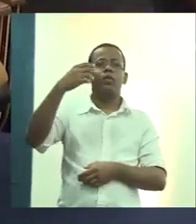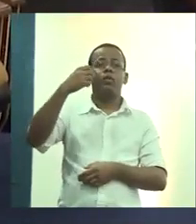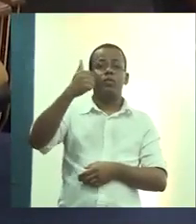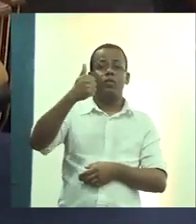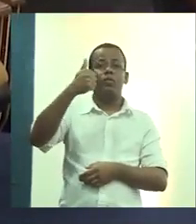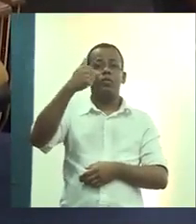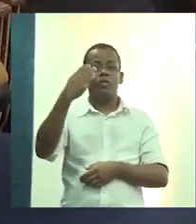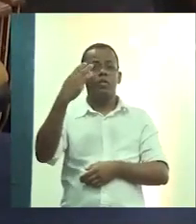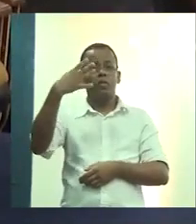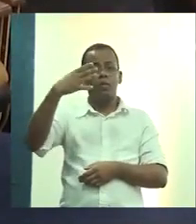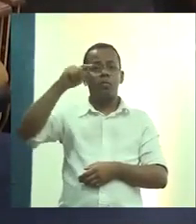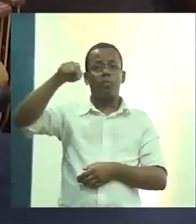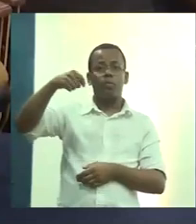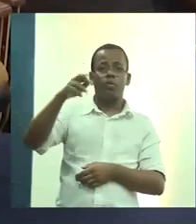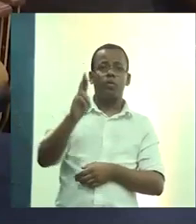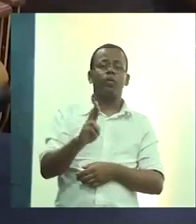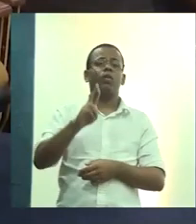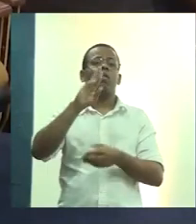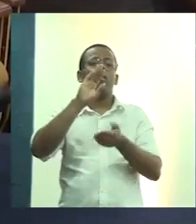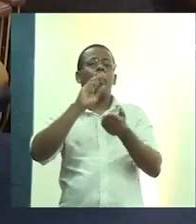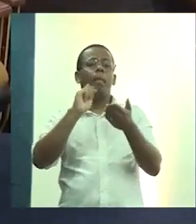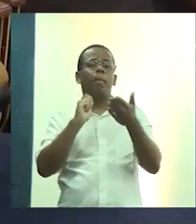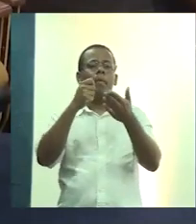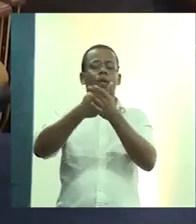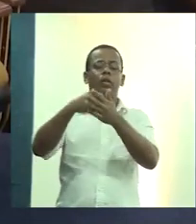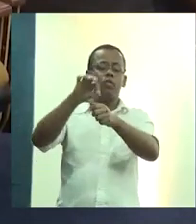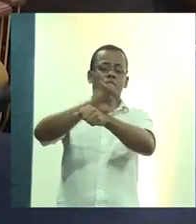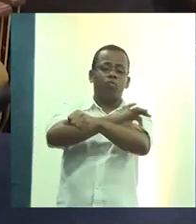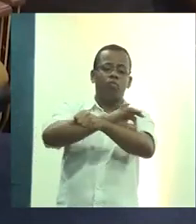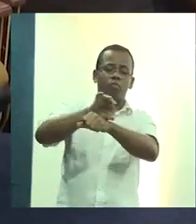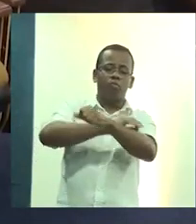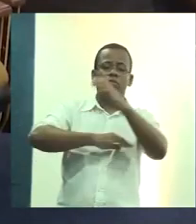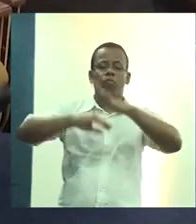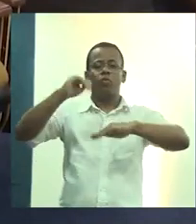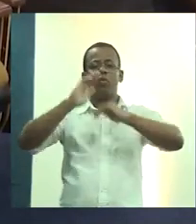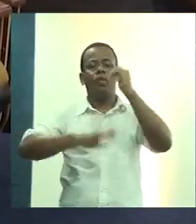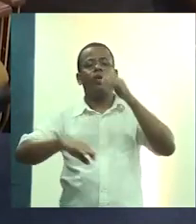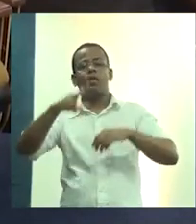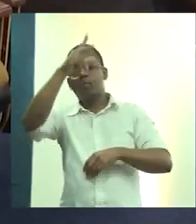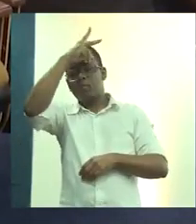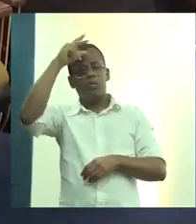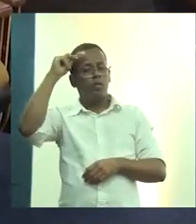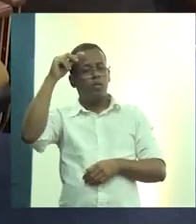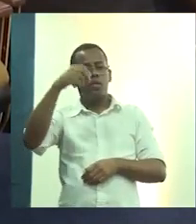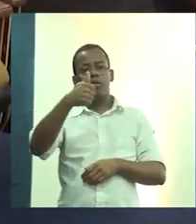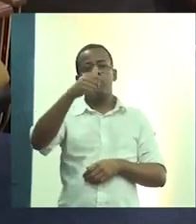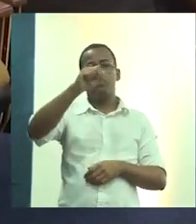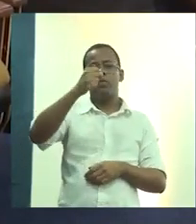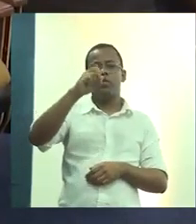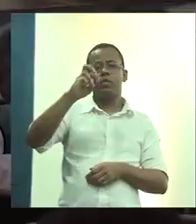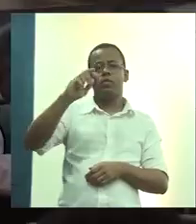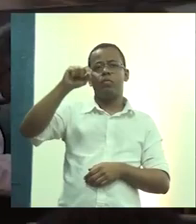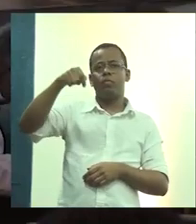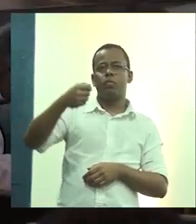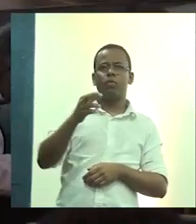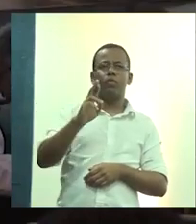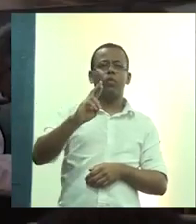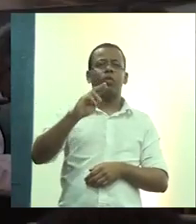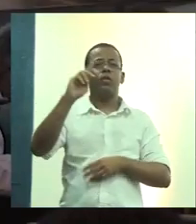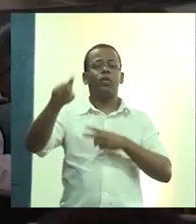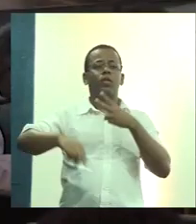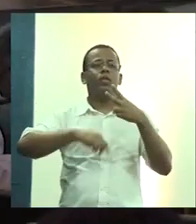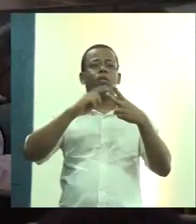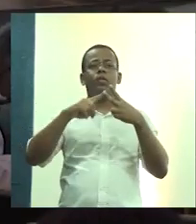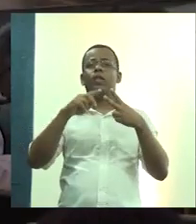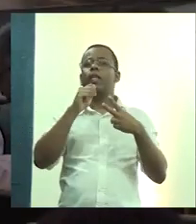remuneração dos arquitetos para os projetos. A prefeitura colocou 185 mil. E, depois, a segunda etapa, que não foi